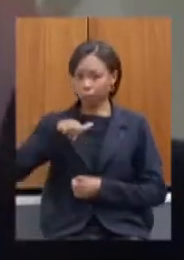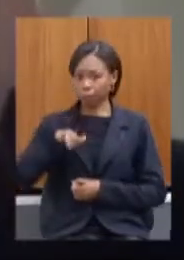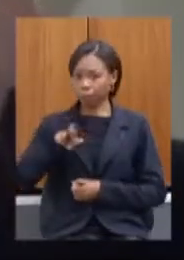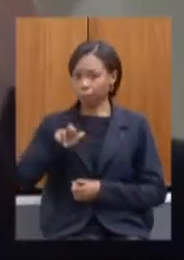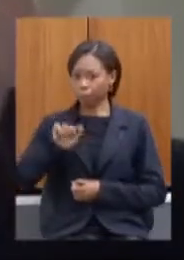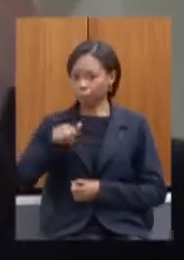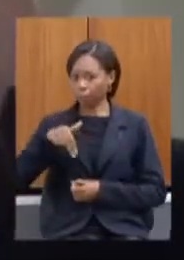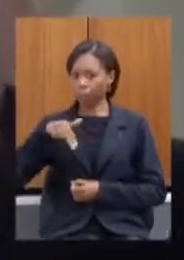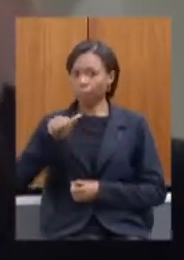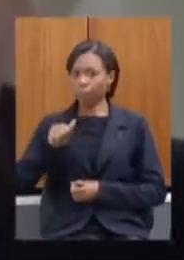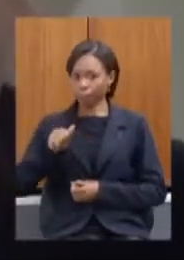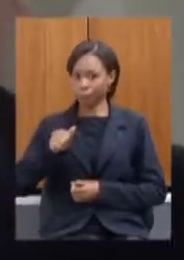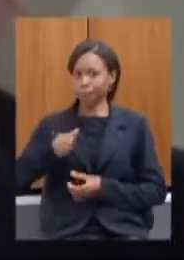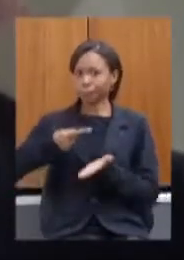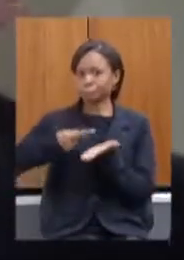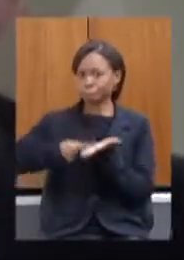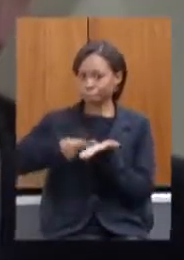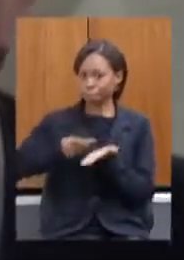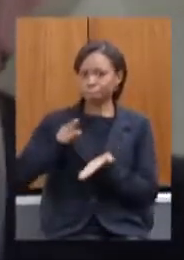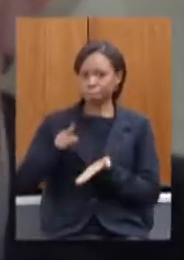sem dúvida